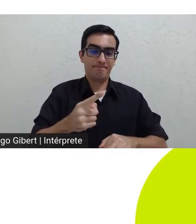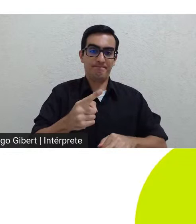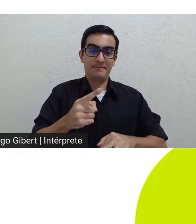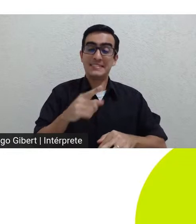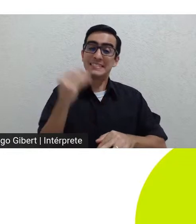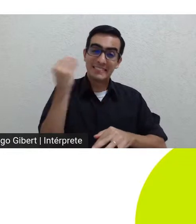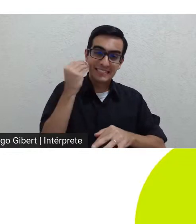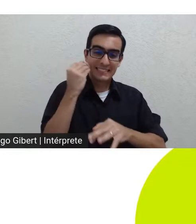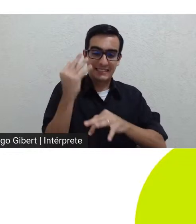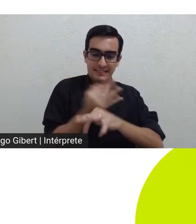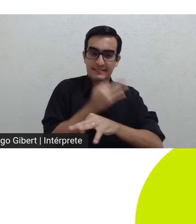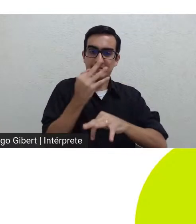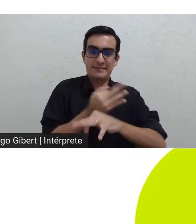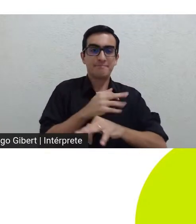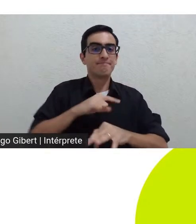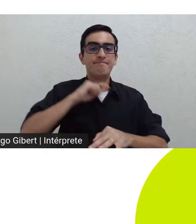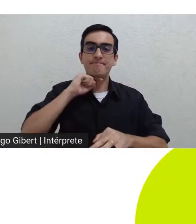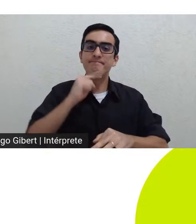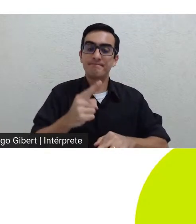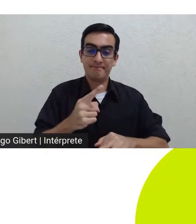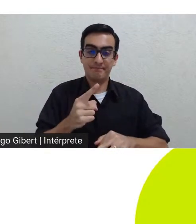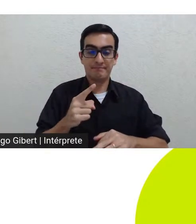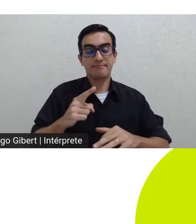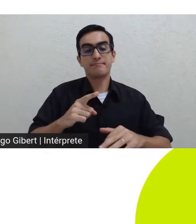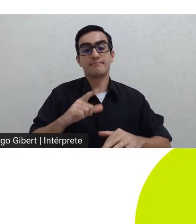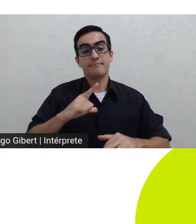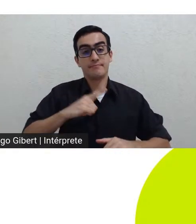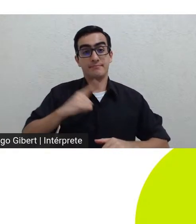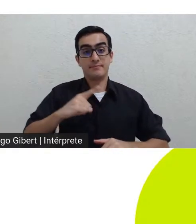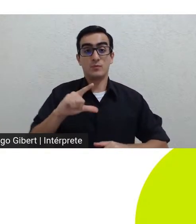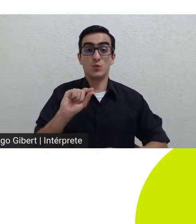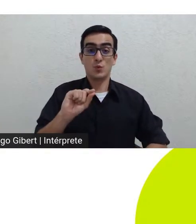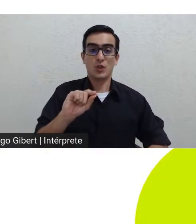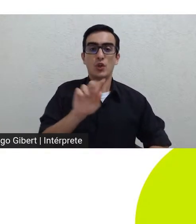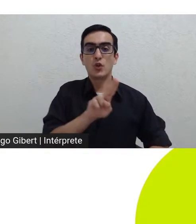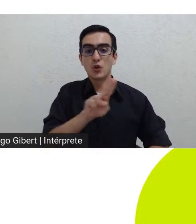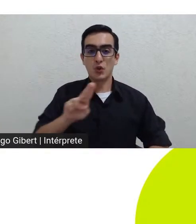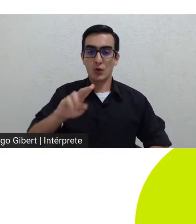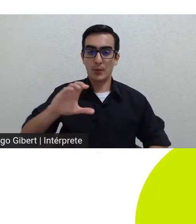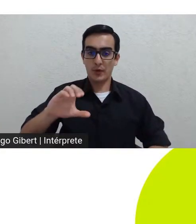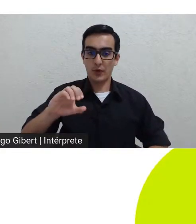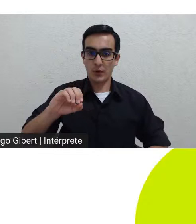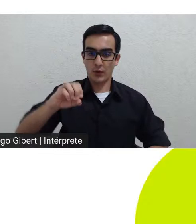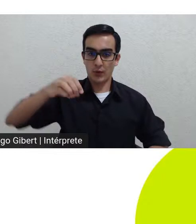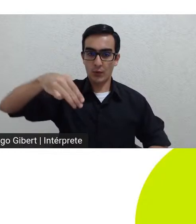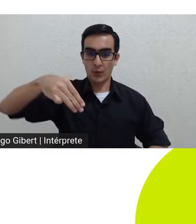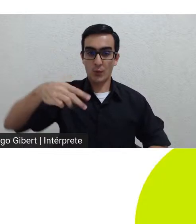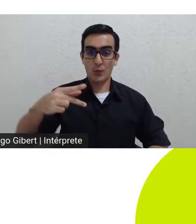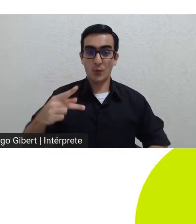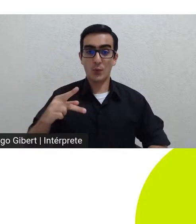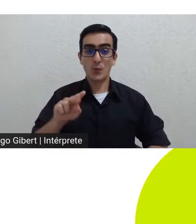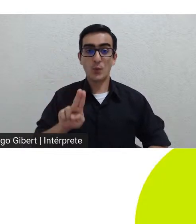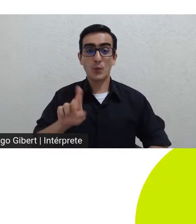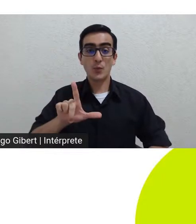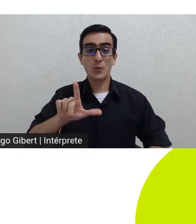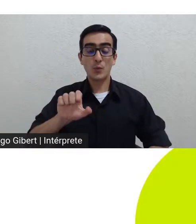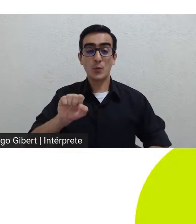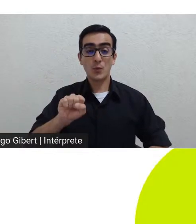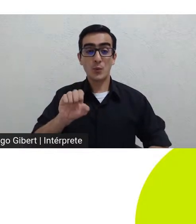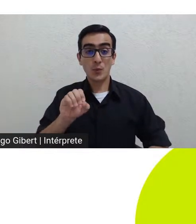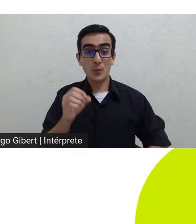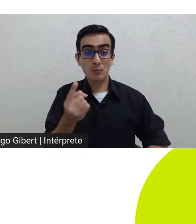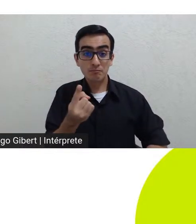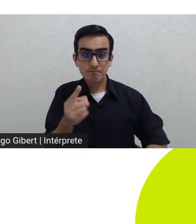lutar. A compulsão nesse caso quando falamos de neurose obsessiva resulta de um conflito